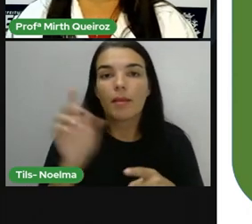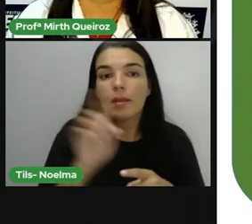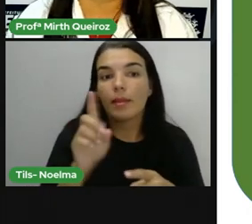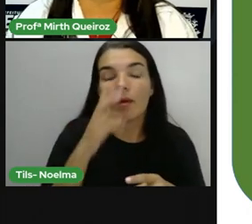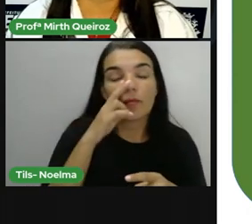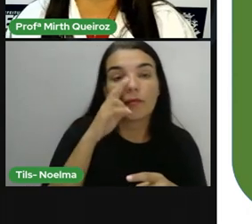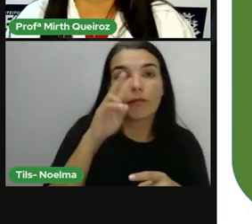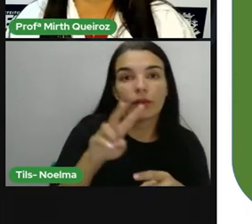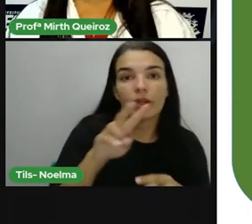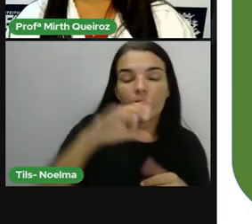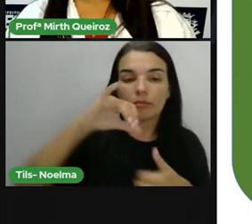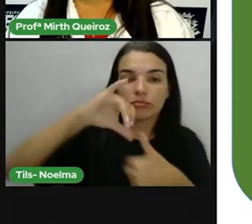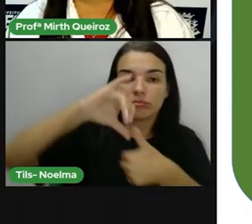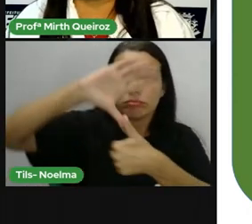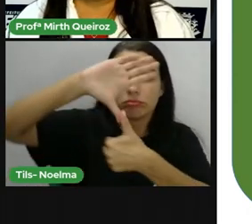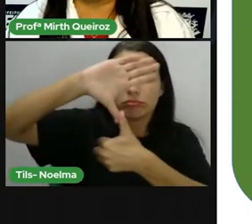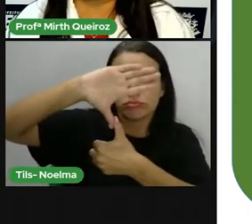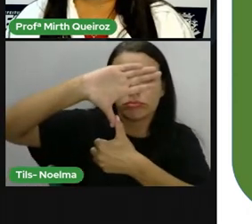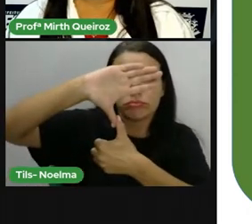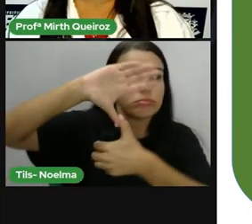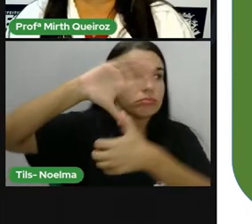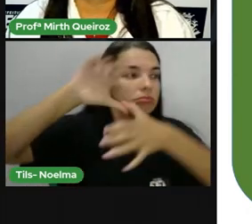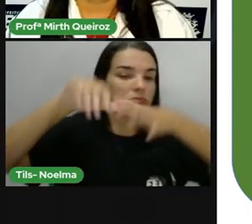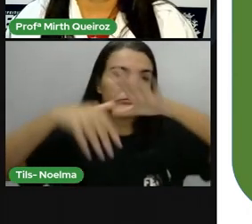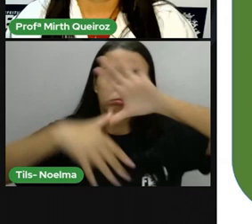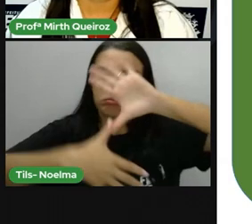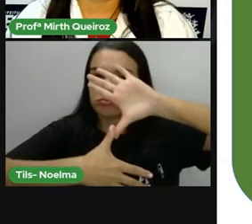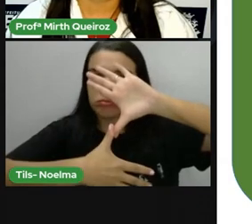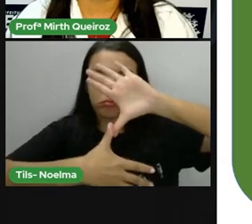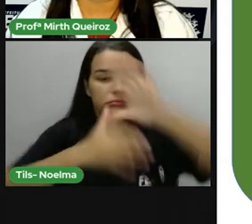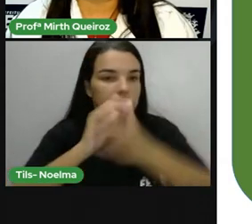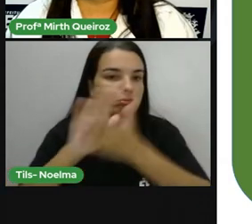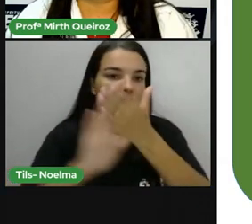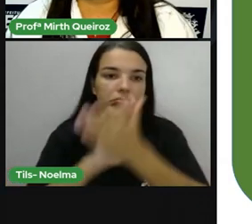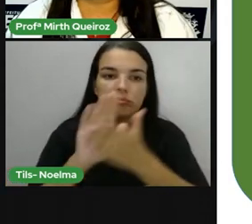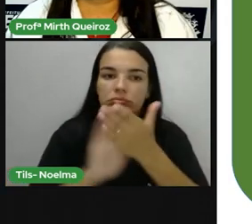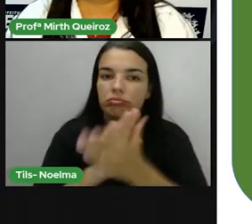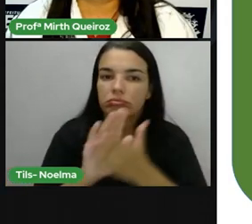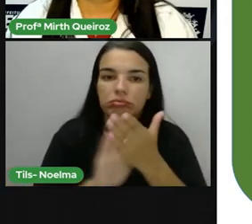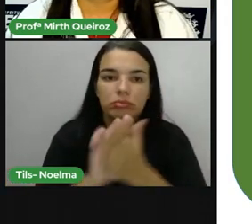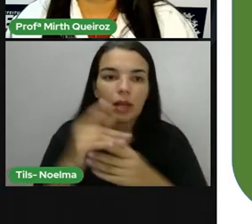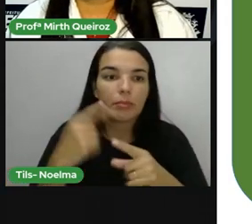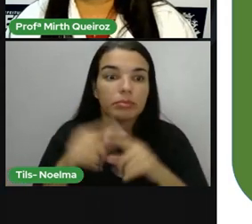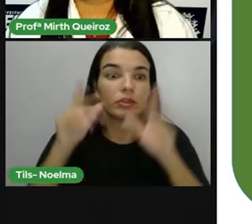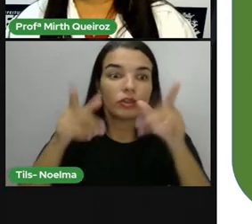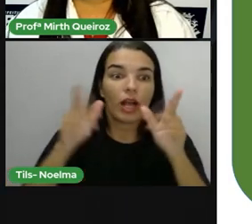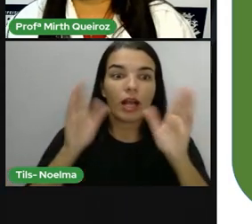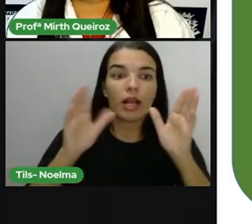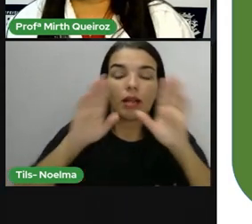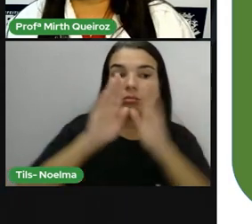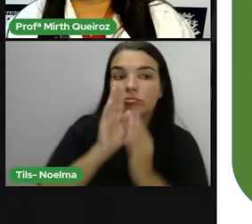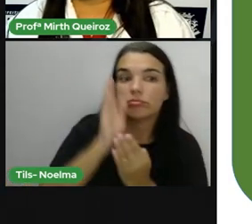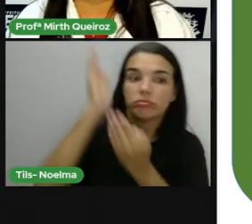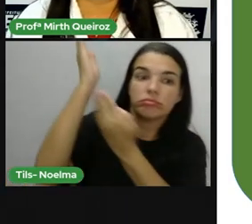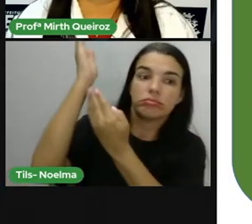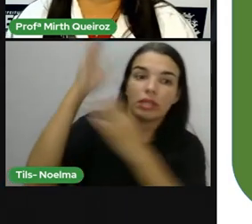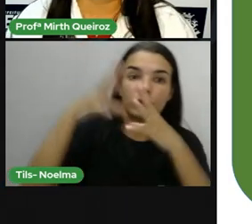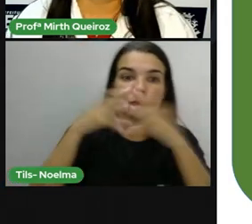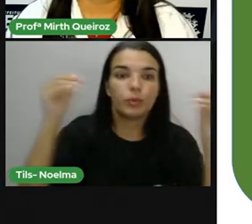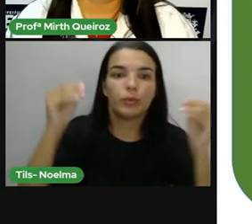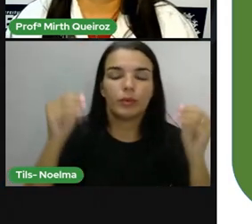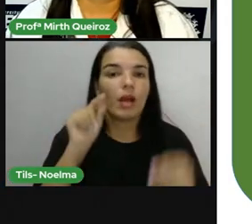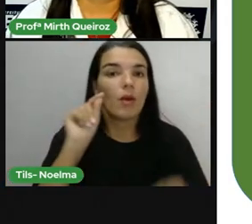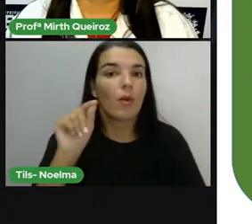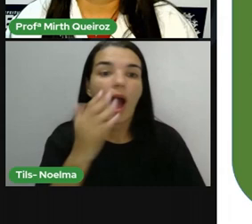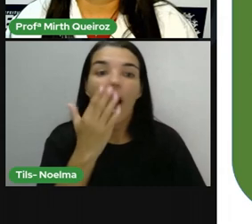América do Norte, Central e Sul, já desapareceu. O mamífero é carnívoro, ou seja, ele se alimenta de carne, né?